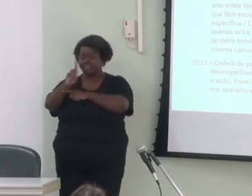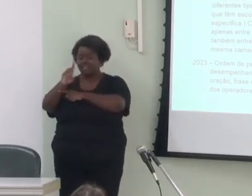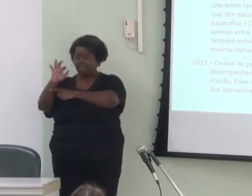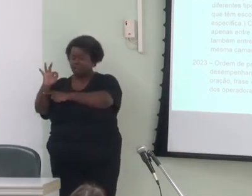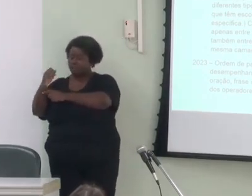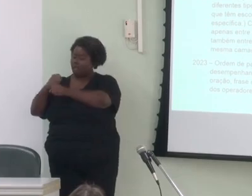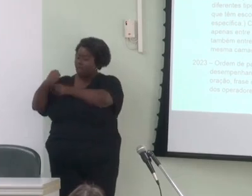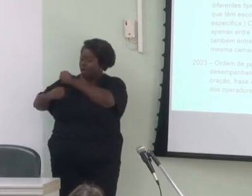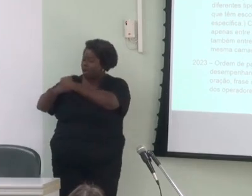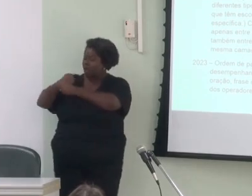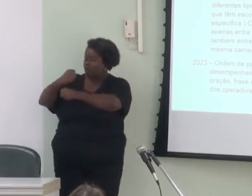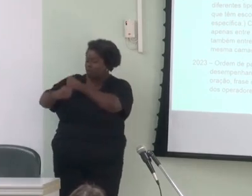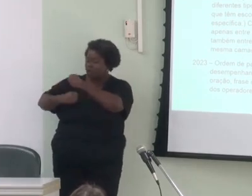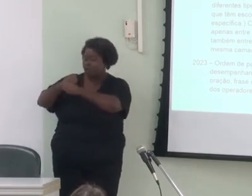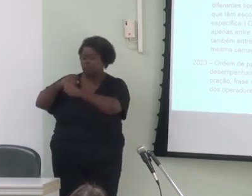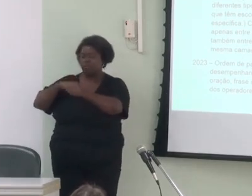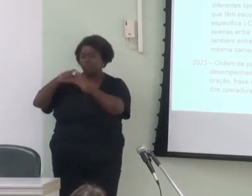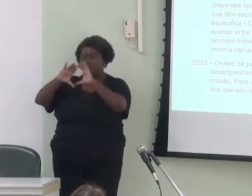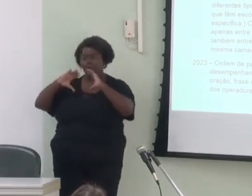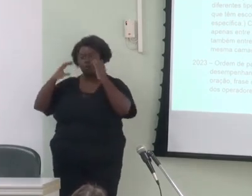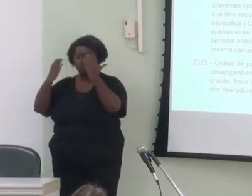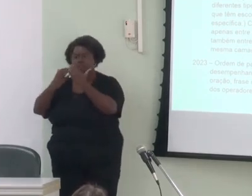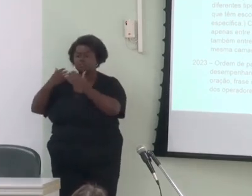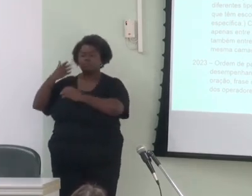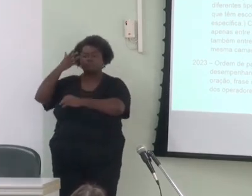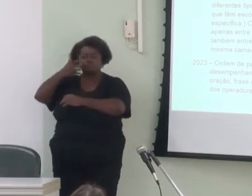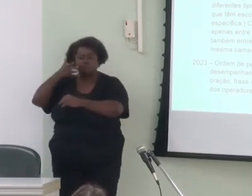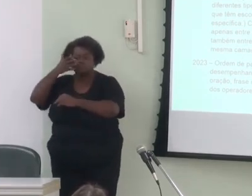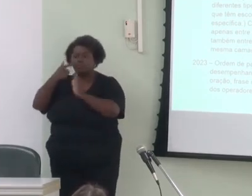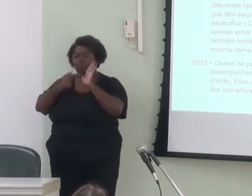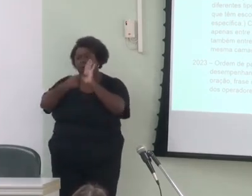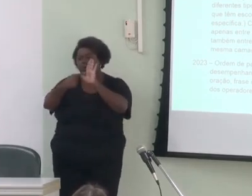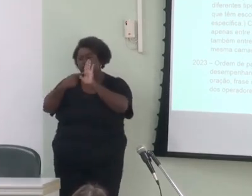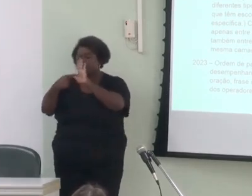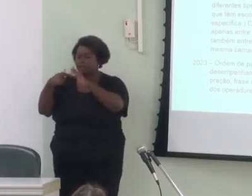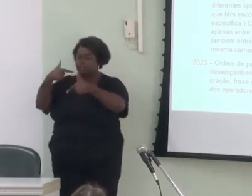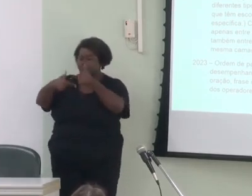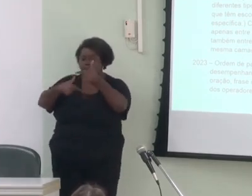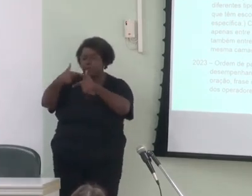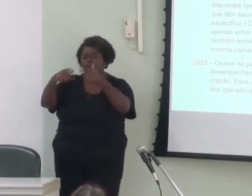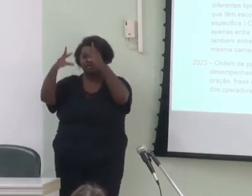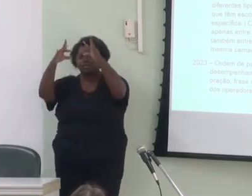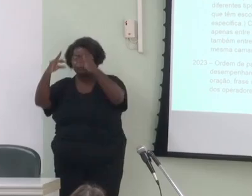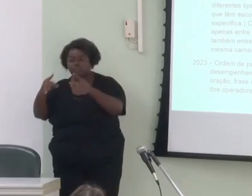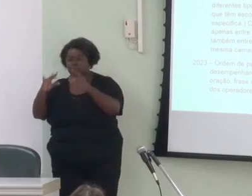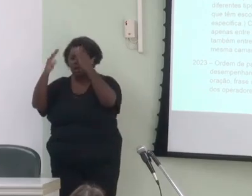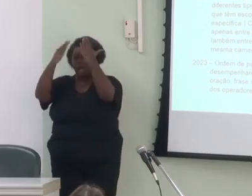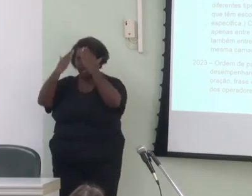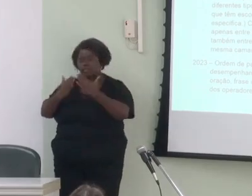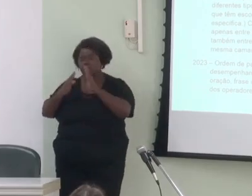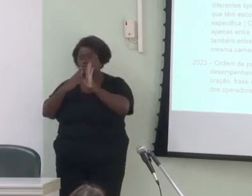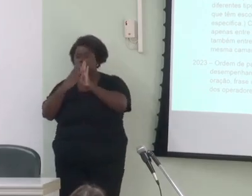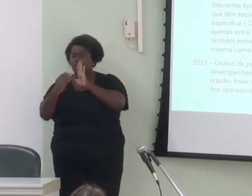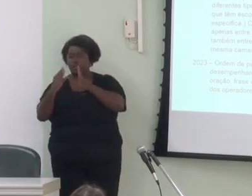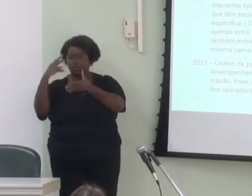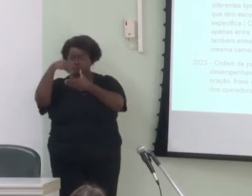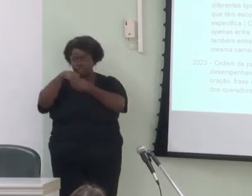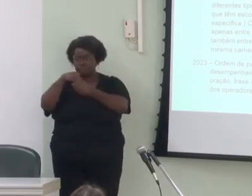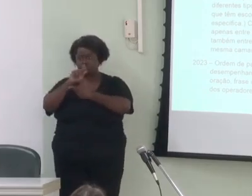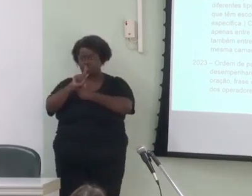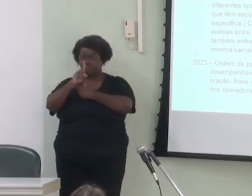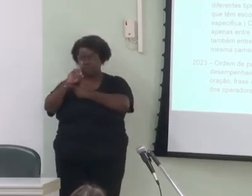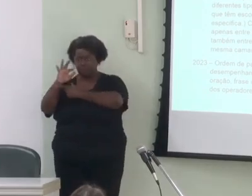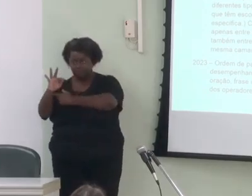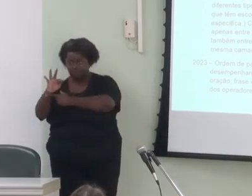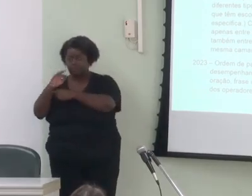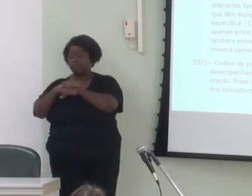conferências em que são apresentados trabalhos de descrição e análise desenvolvidos dentro do modelo. Em anos intercalados,